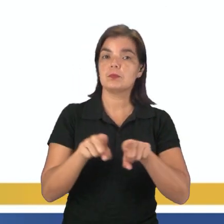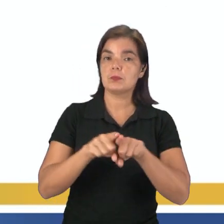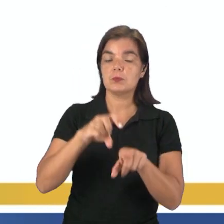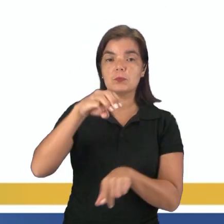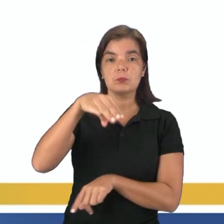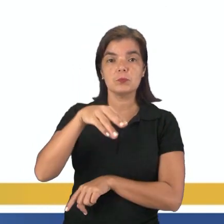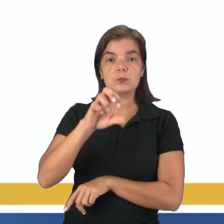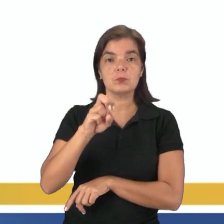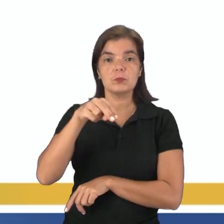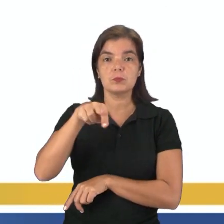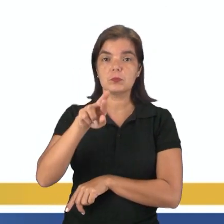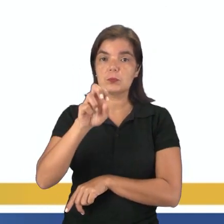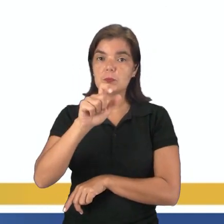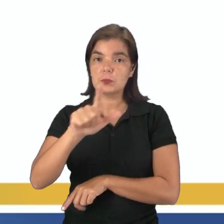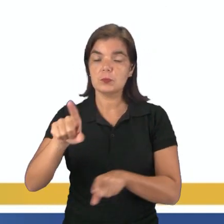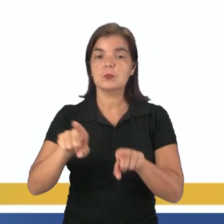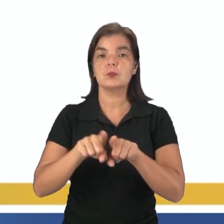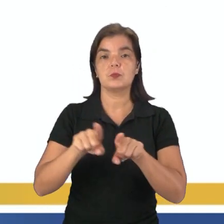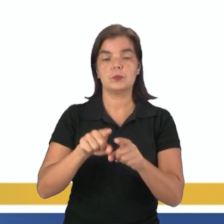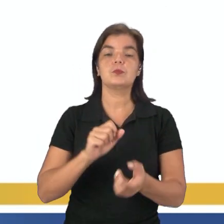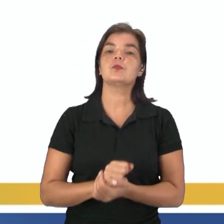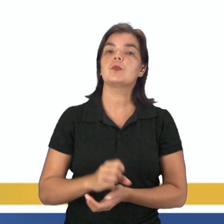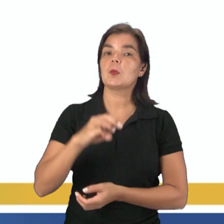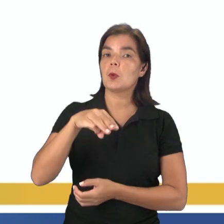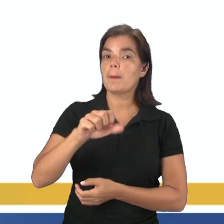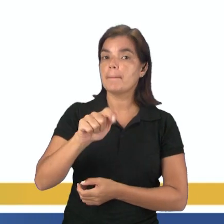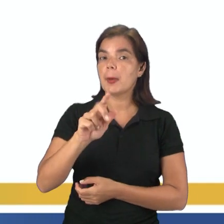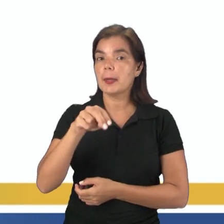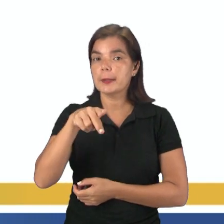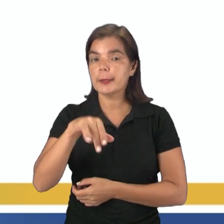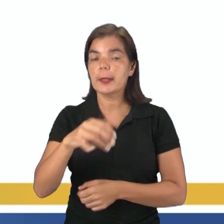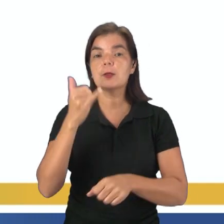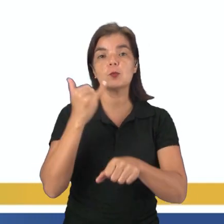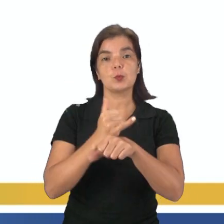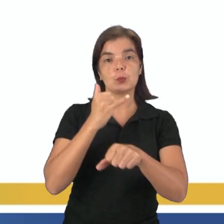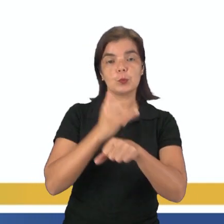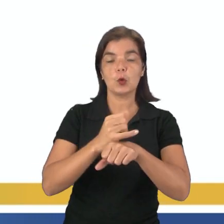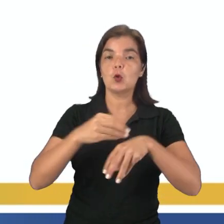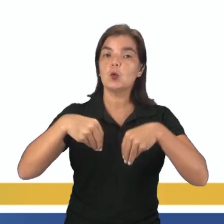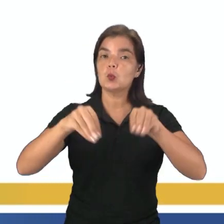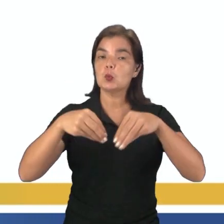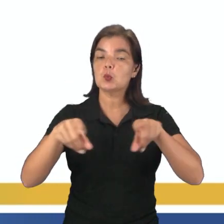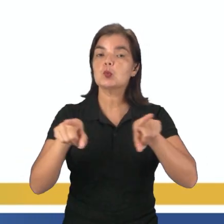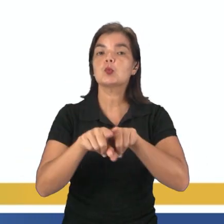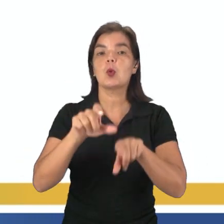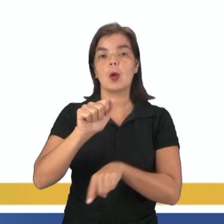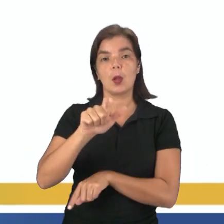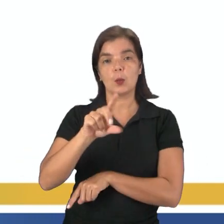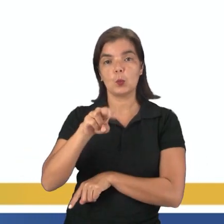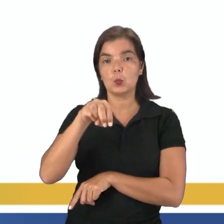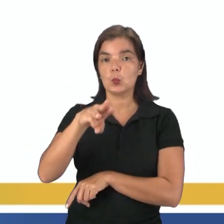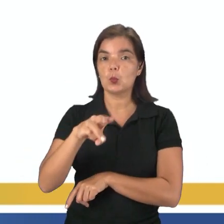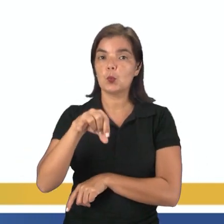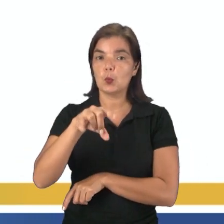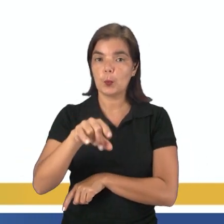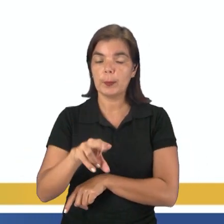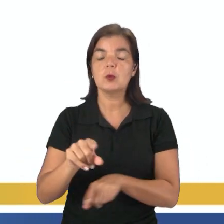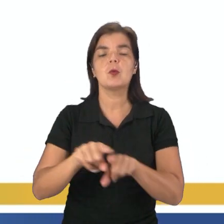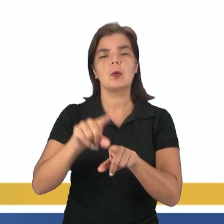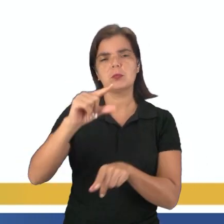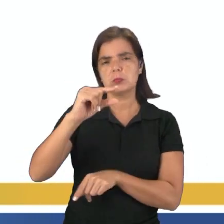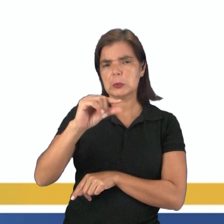minerais, como por exemplo, silício, magnésio, ferro e o alumínio, tá? Ela possui aí uma espessura entre